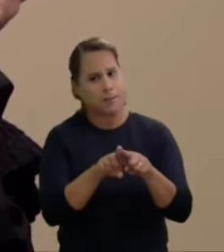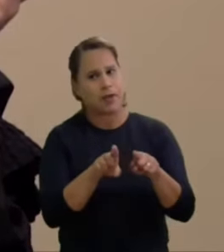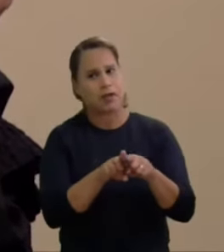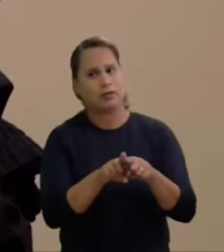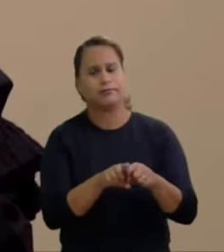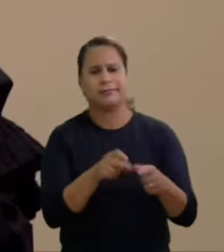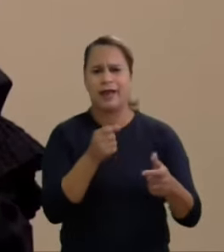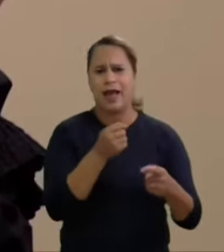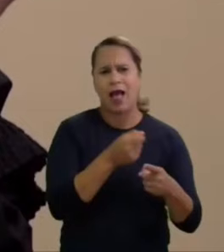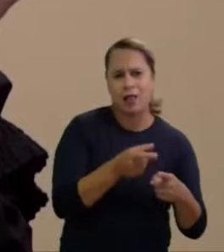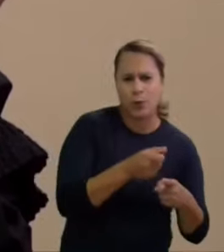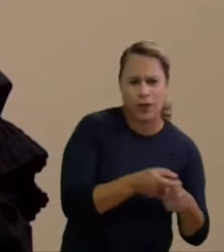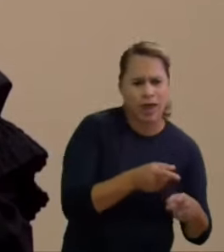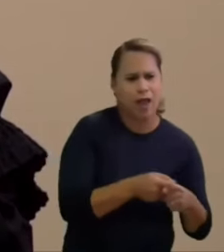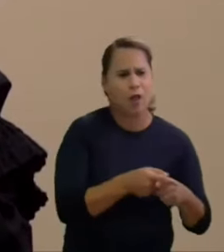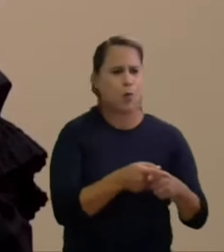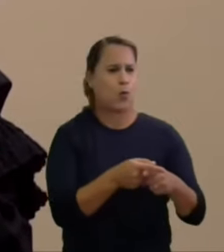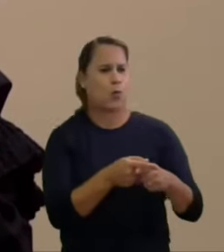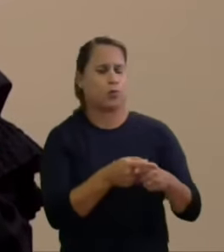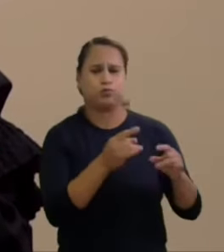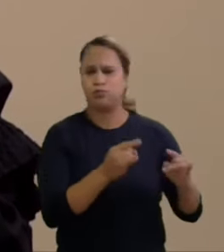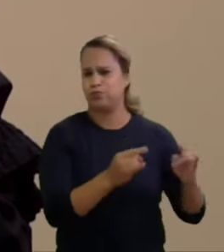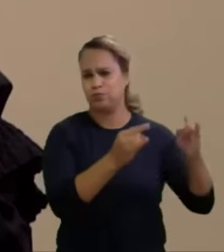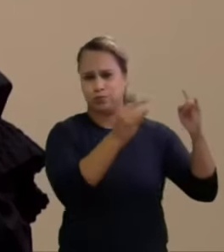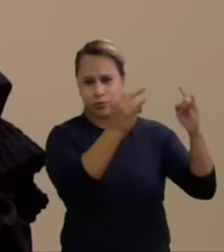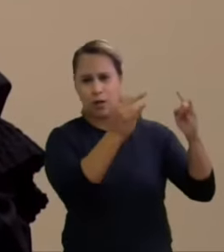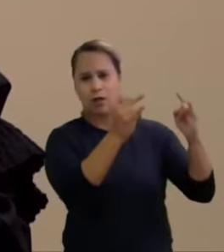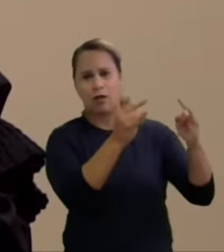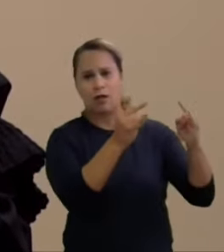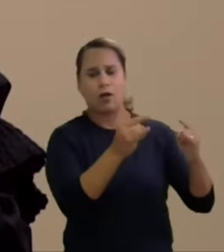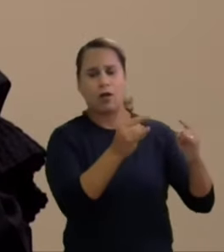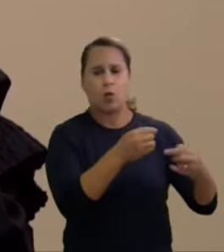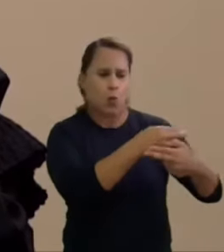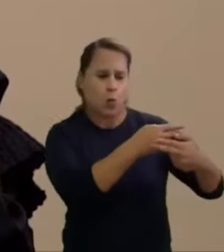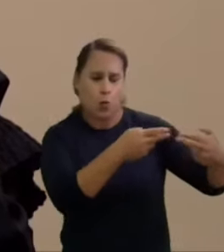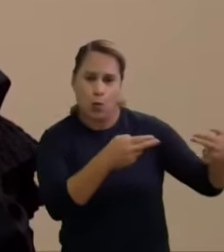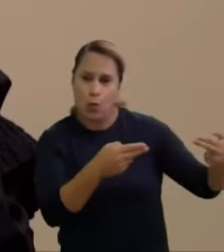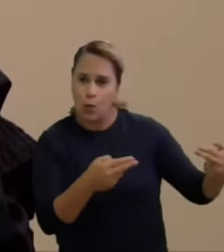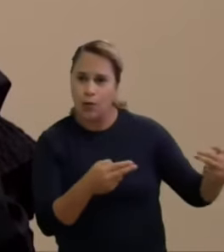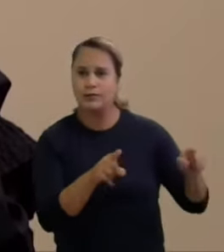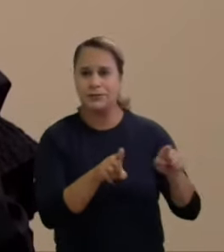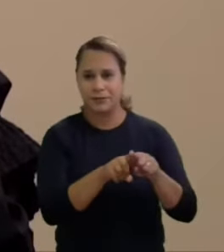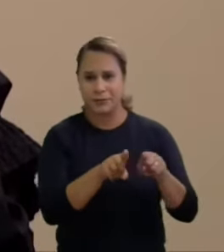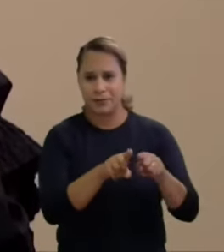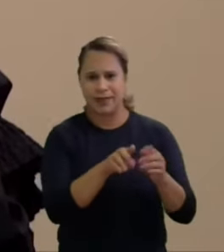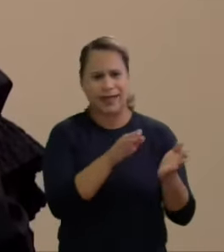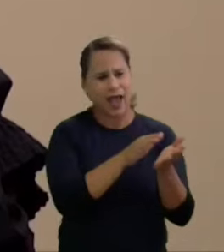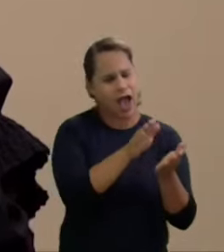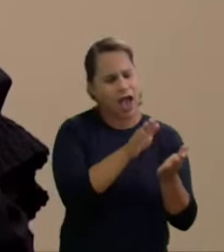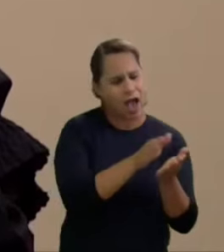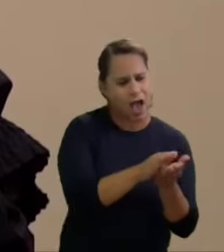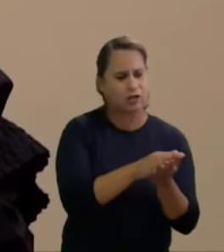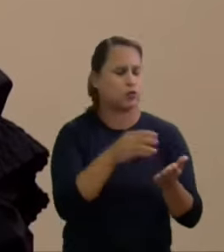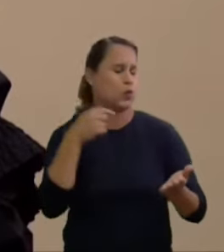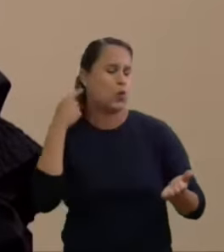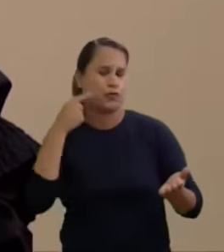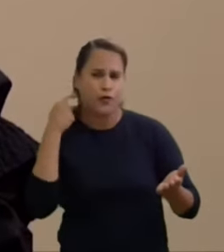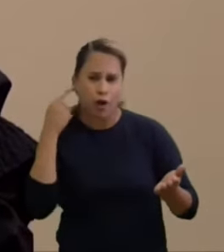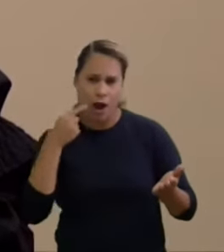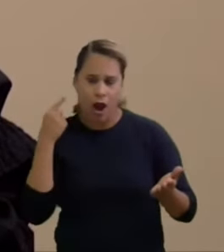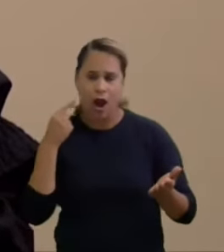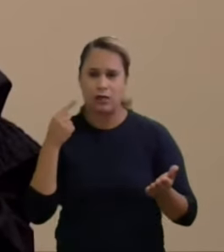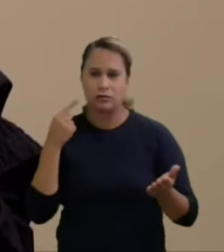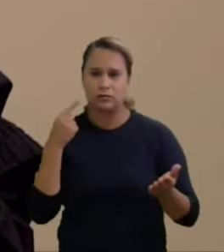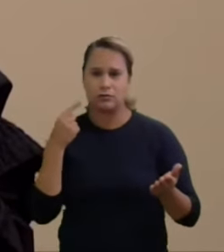condomínio de imóveis, bens permanentes, remuneração do dirigente partidário, gasto com advogados, e não aquela